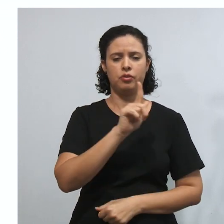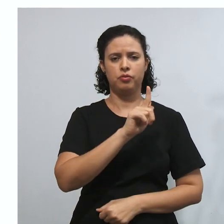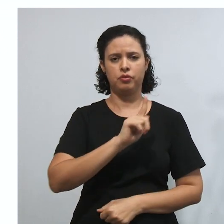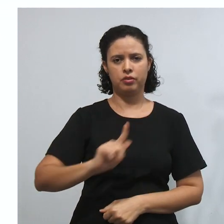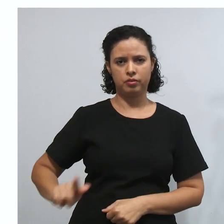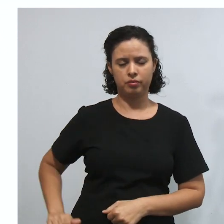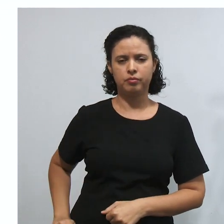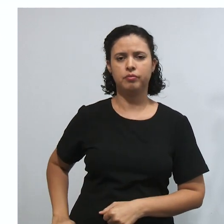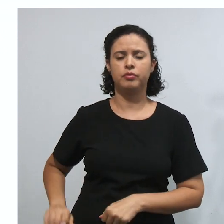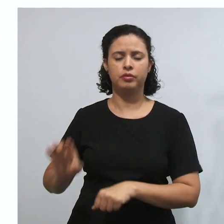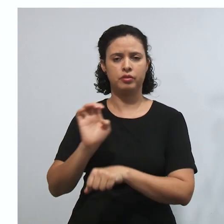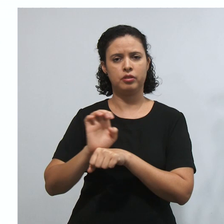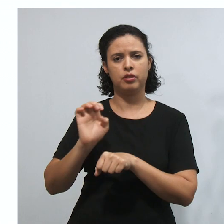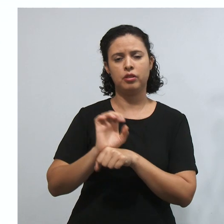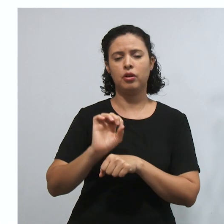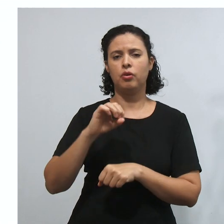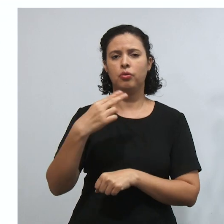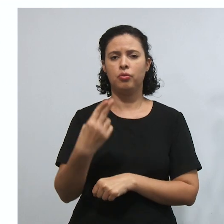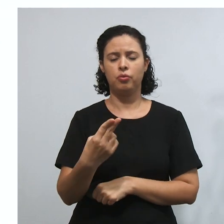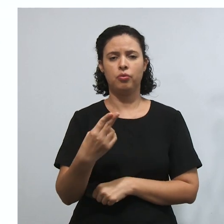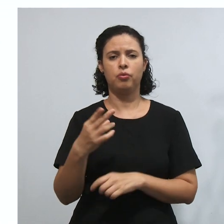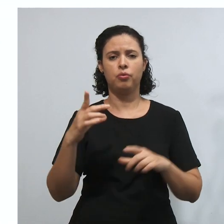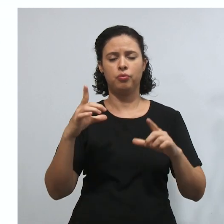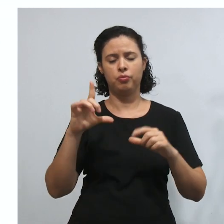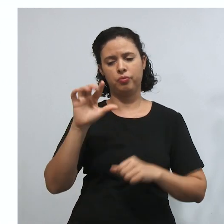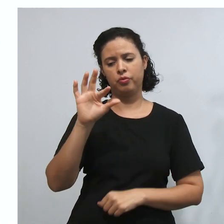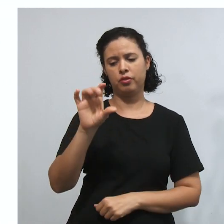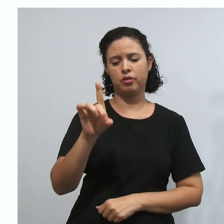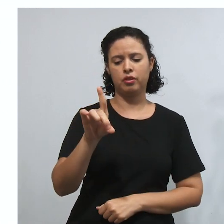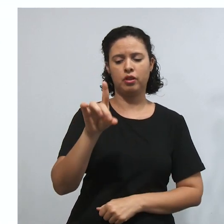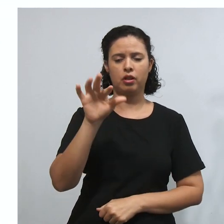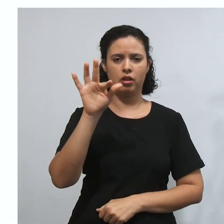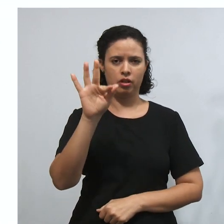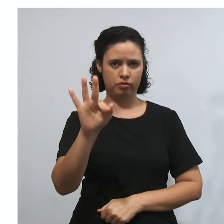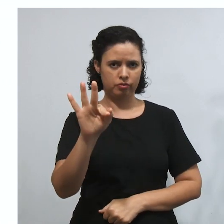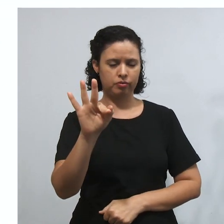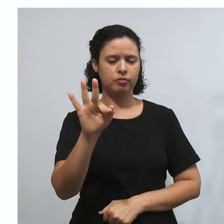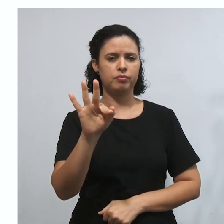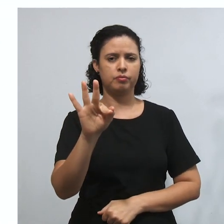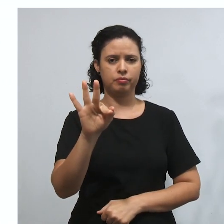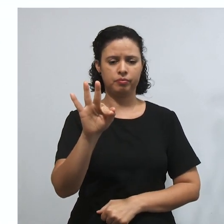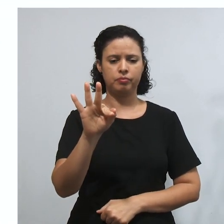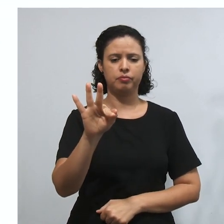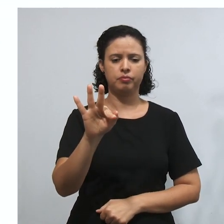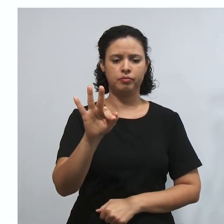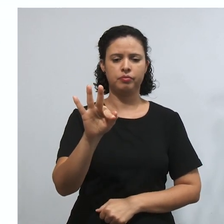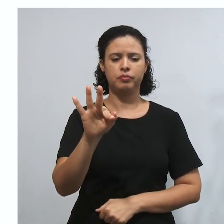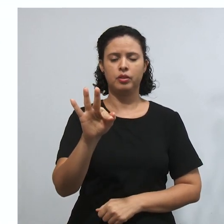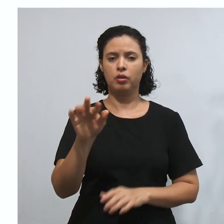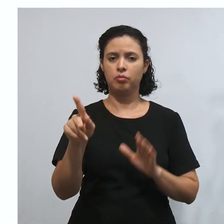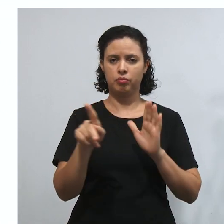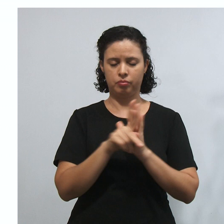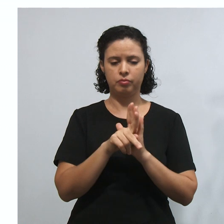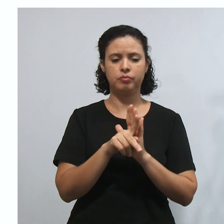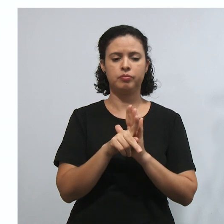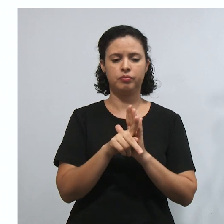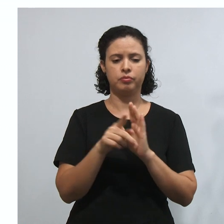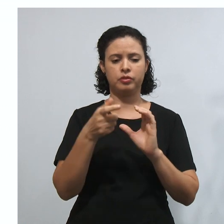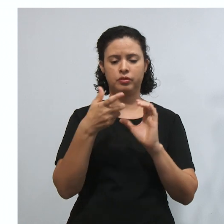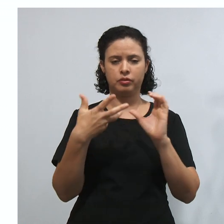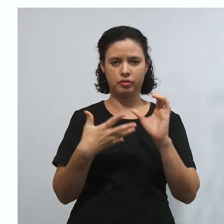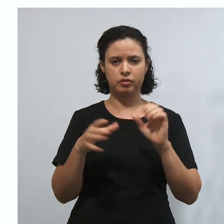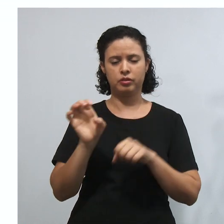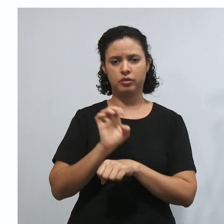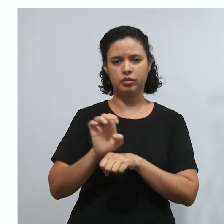que o DF? Porque o DF, ele tem características tanto de município quanto de Estado. Então, aqui, enquanto características de Estado, a nossa